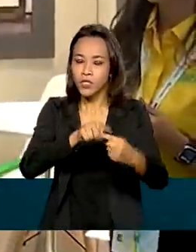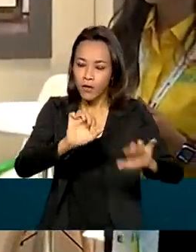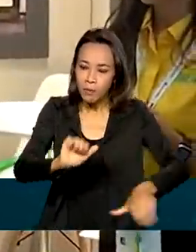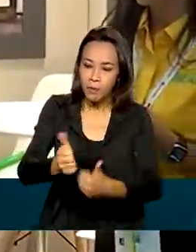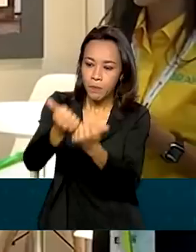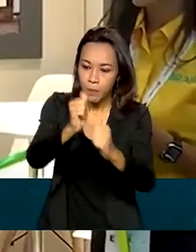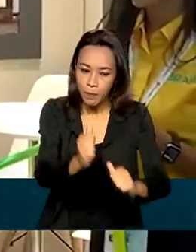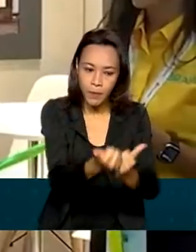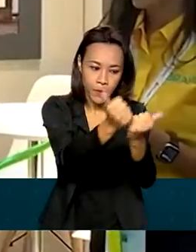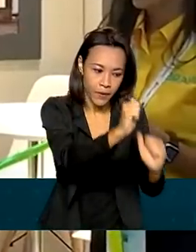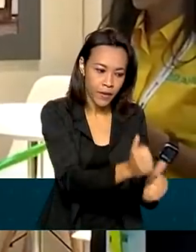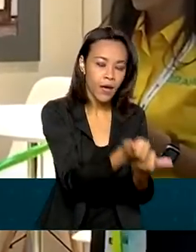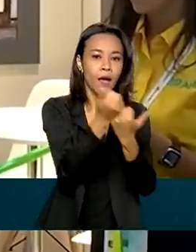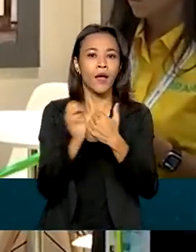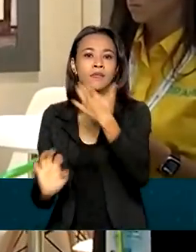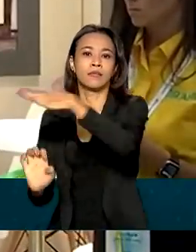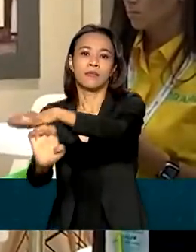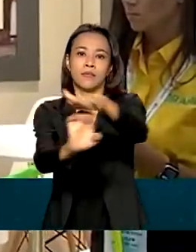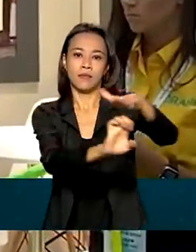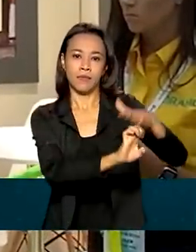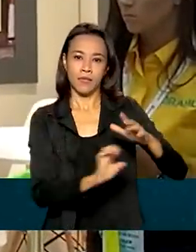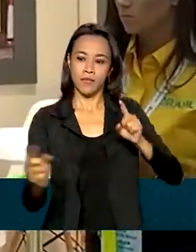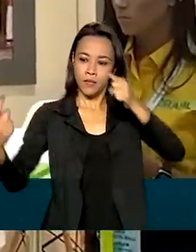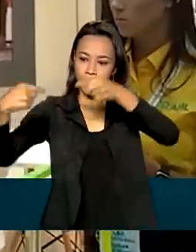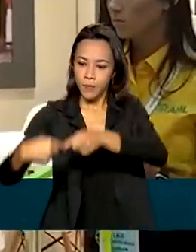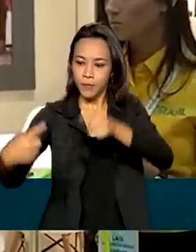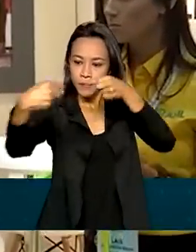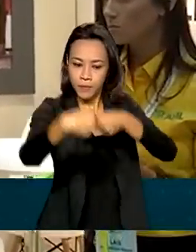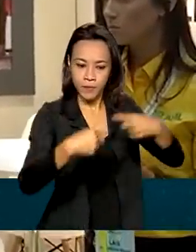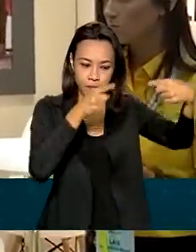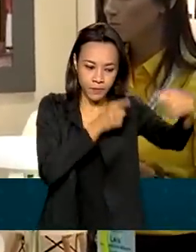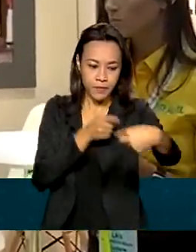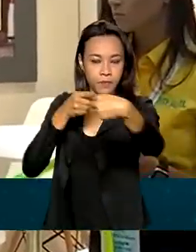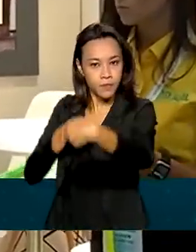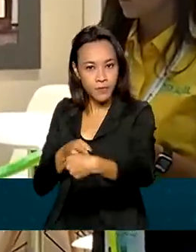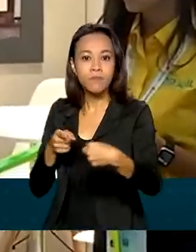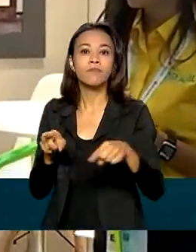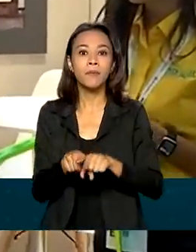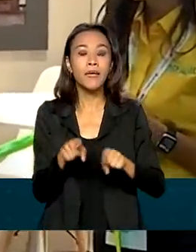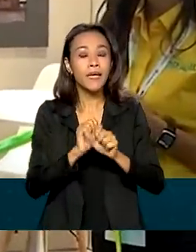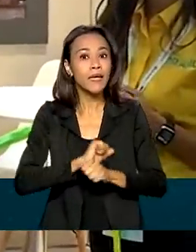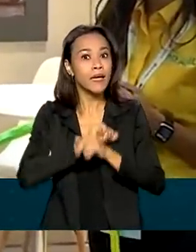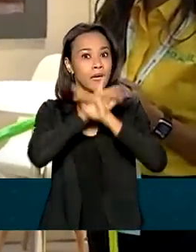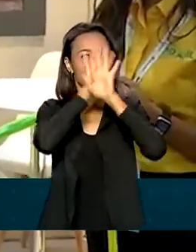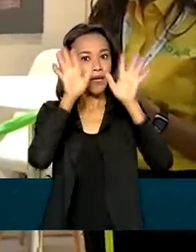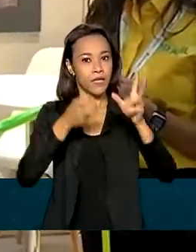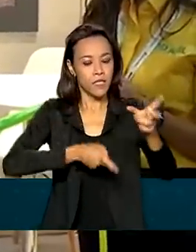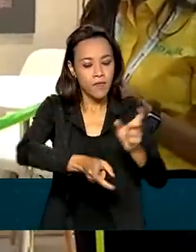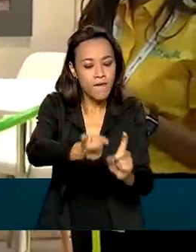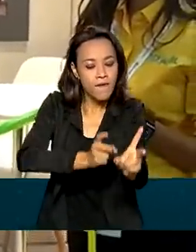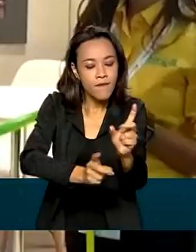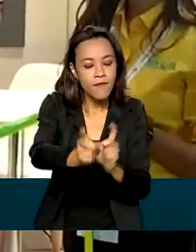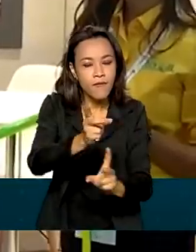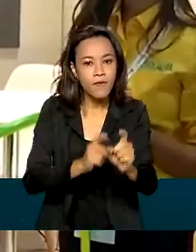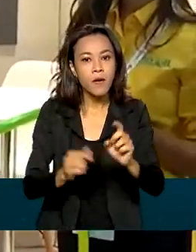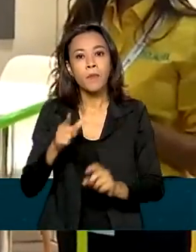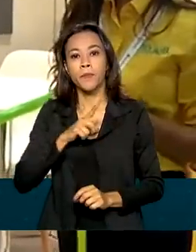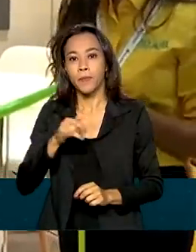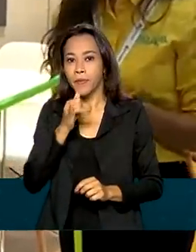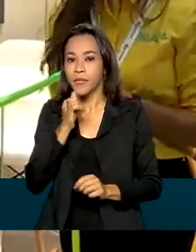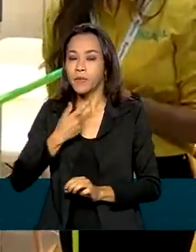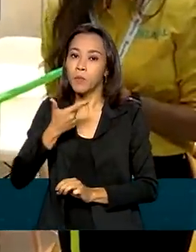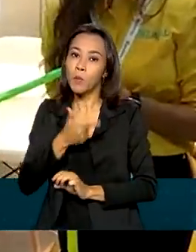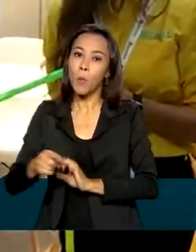a competitividade e a transparência no mercado por meio de programas como o REAT 2020,